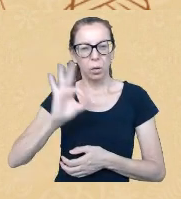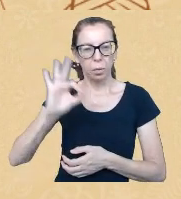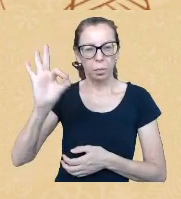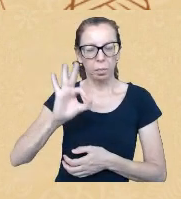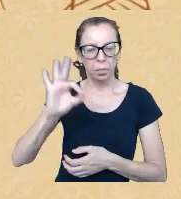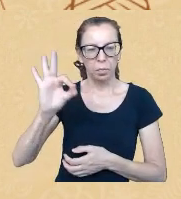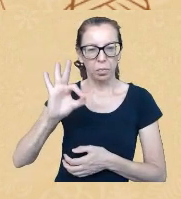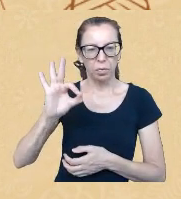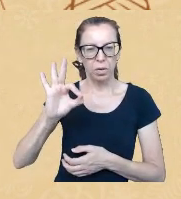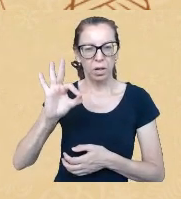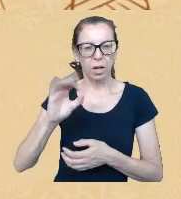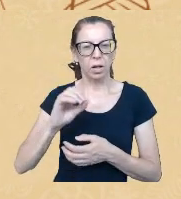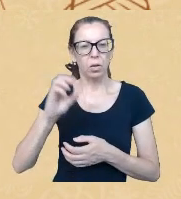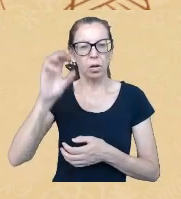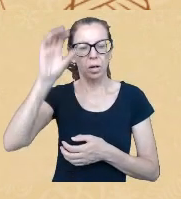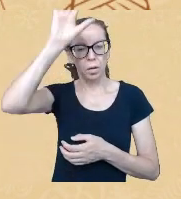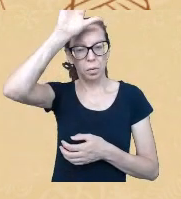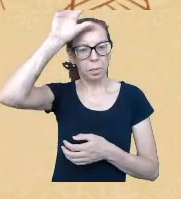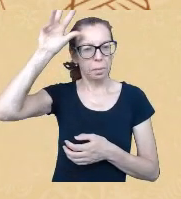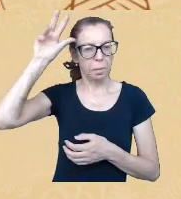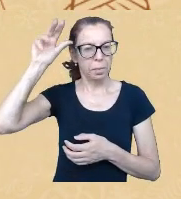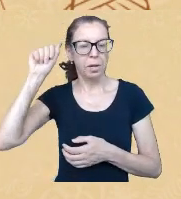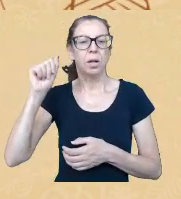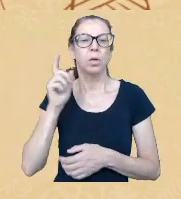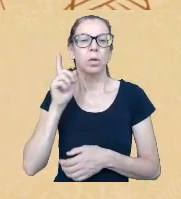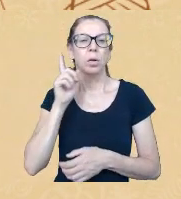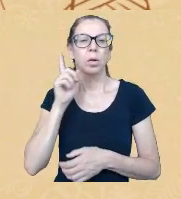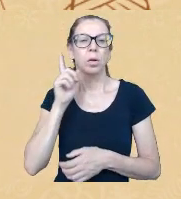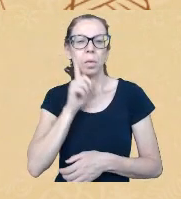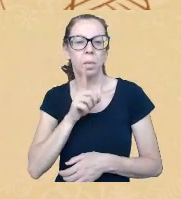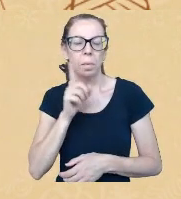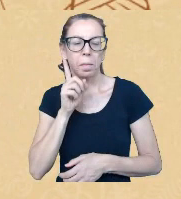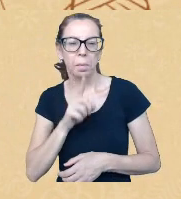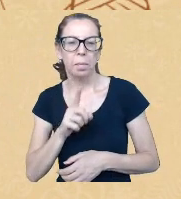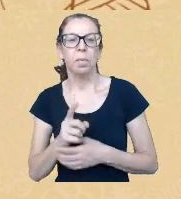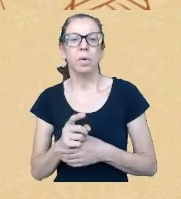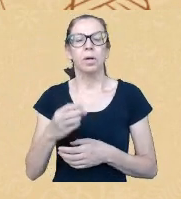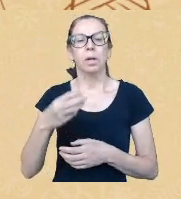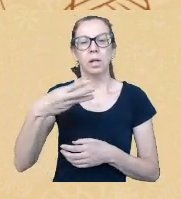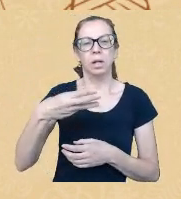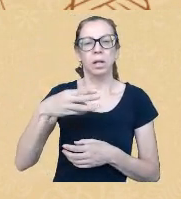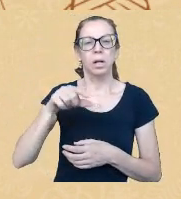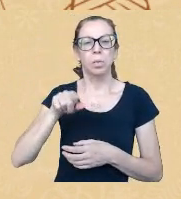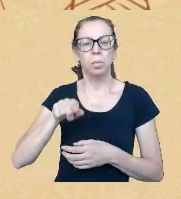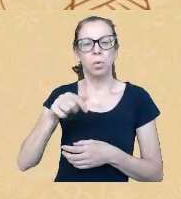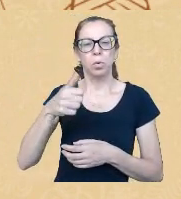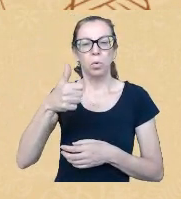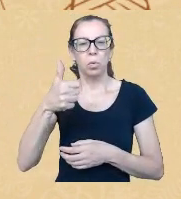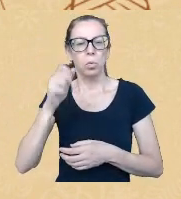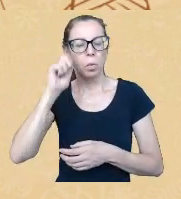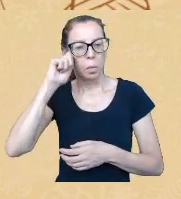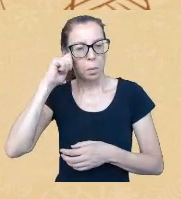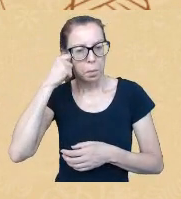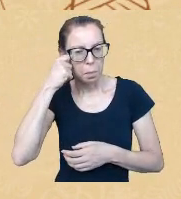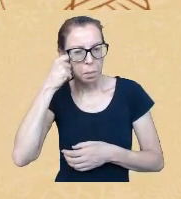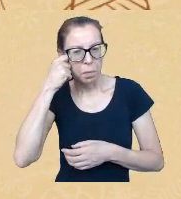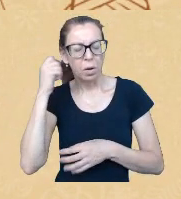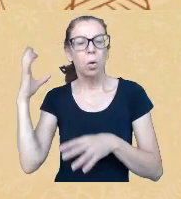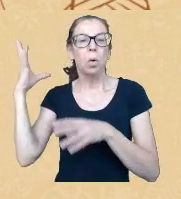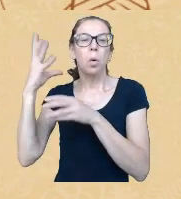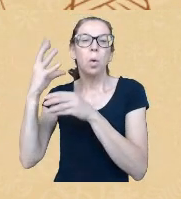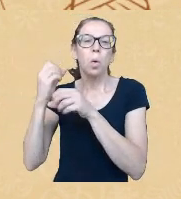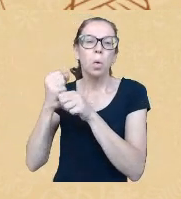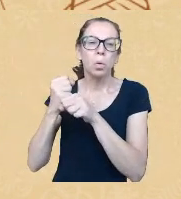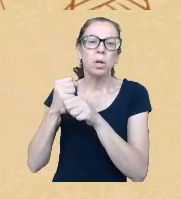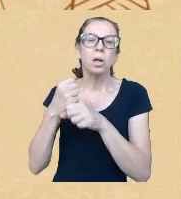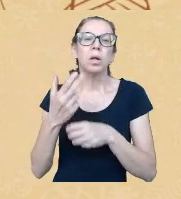5,2% é indígena e 3,1% é preta o resultado que fica é de que 78%